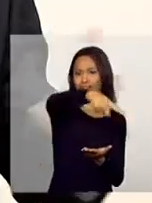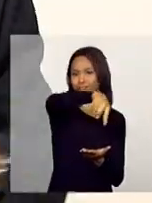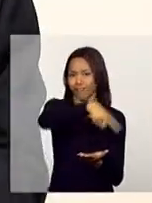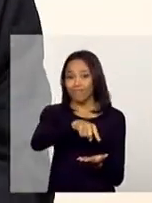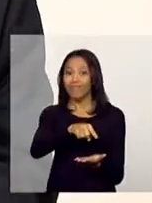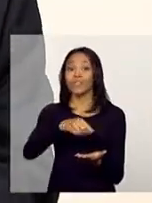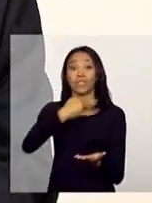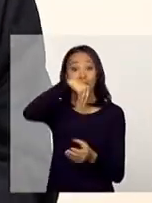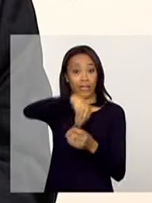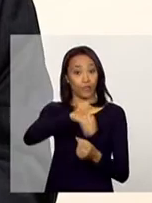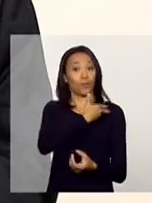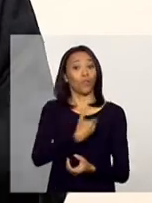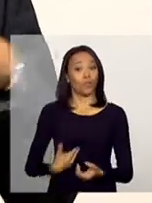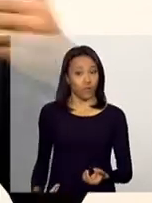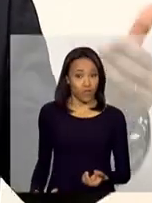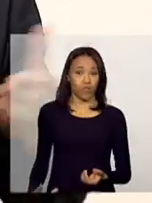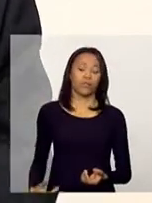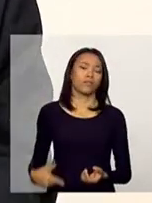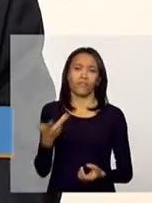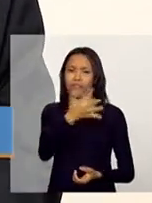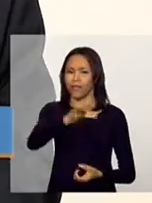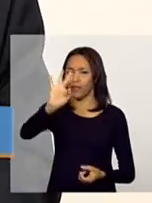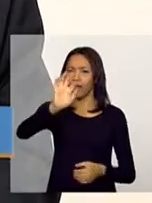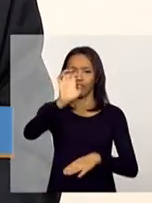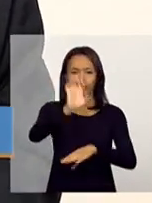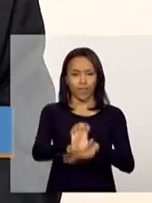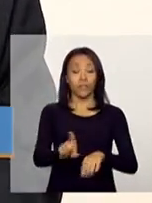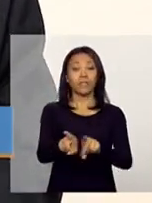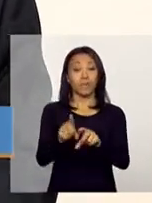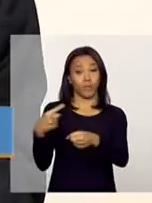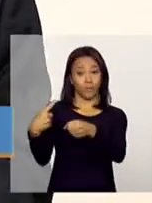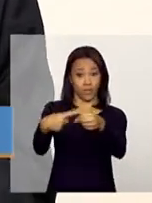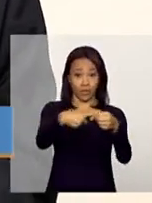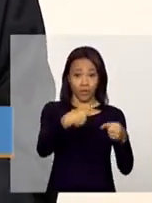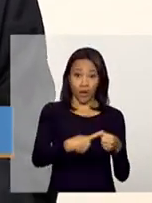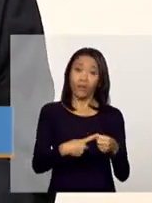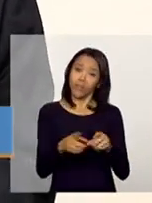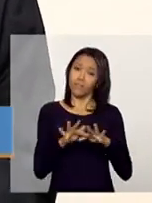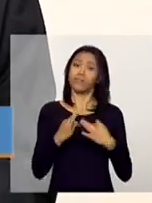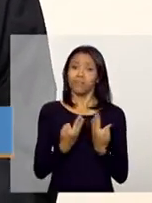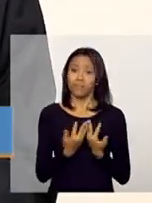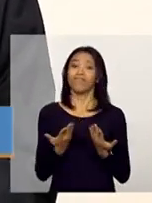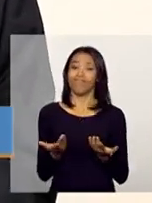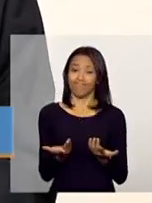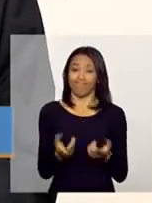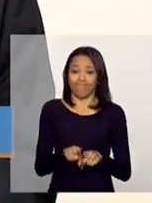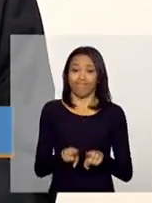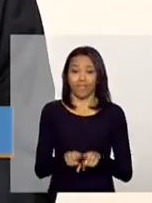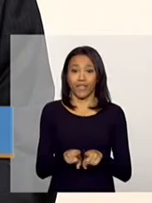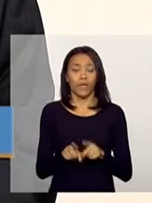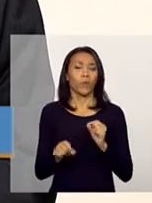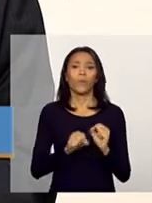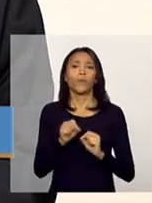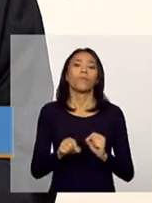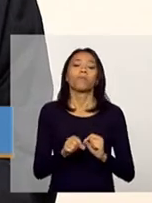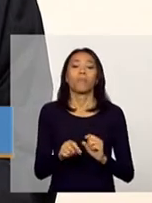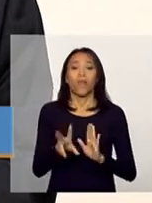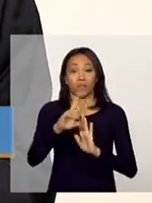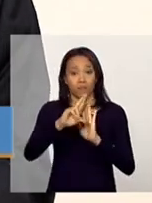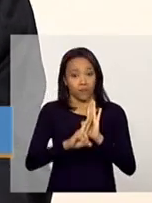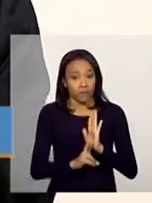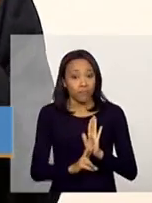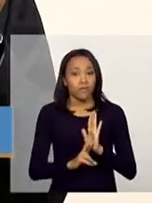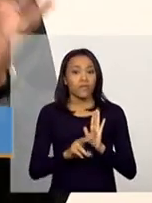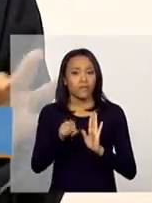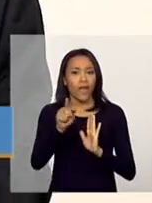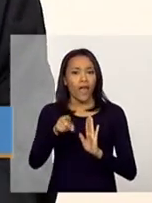governos federal, estadual e municipal e com as famílias também. As condicionalidades são responsabilidades das famílias